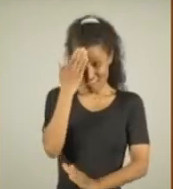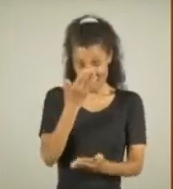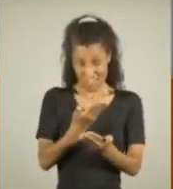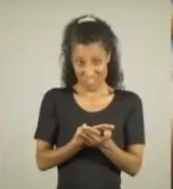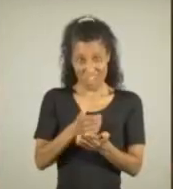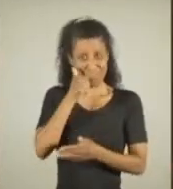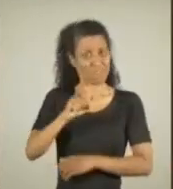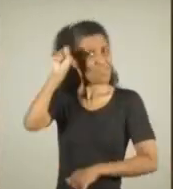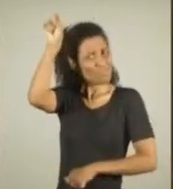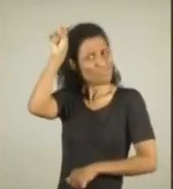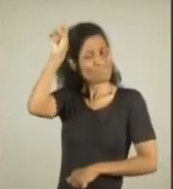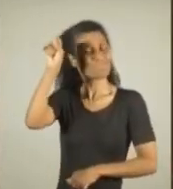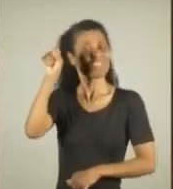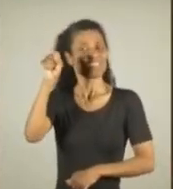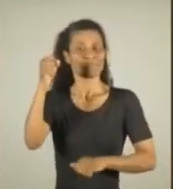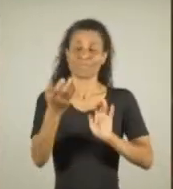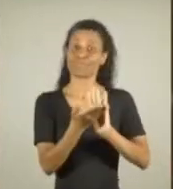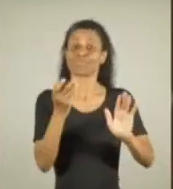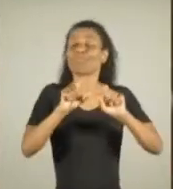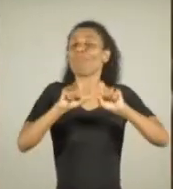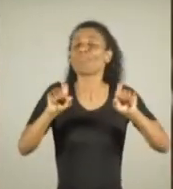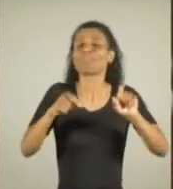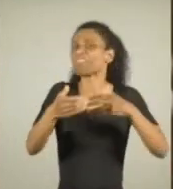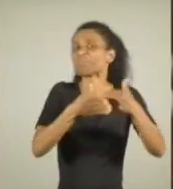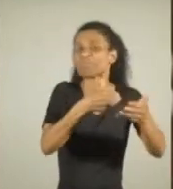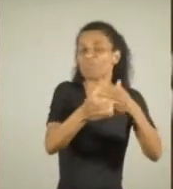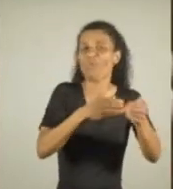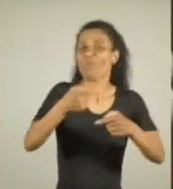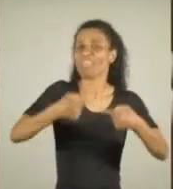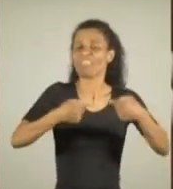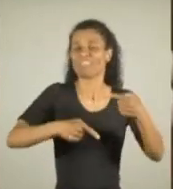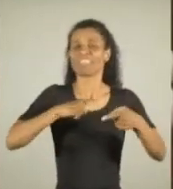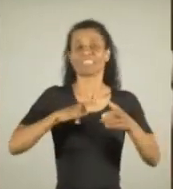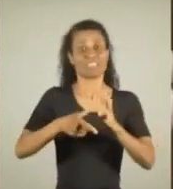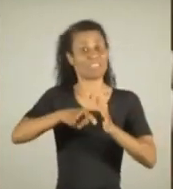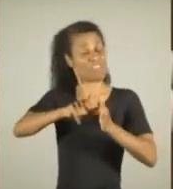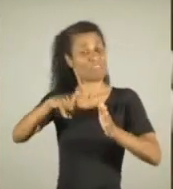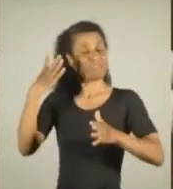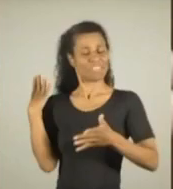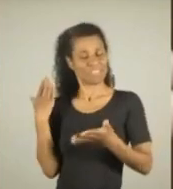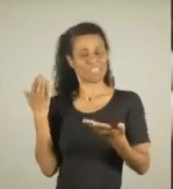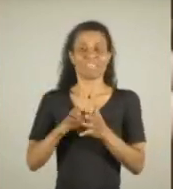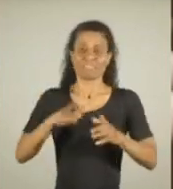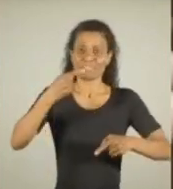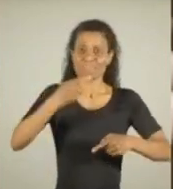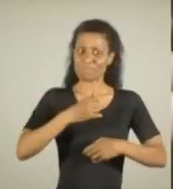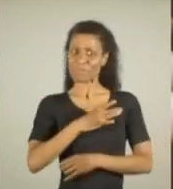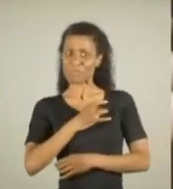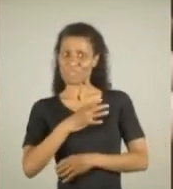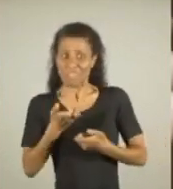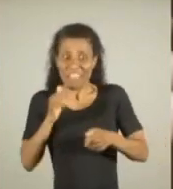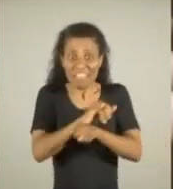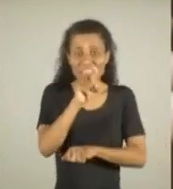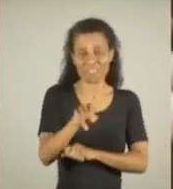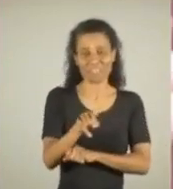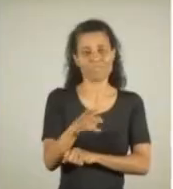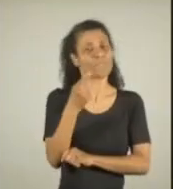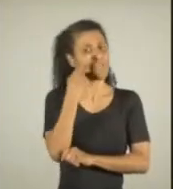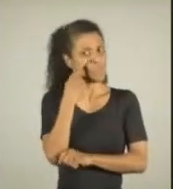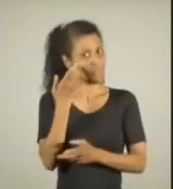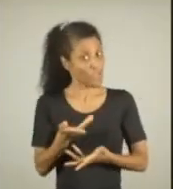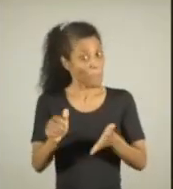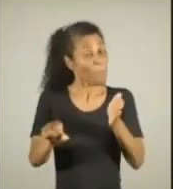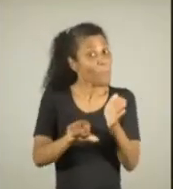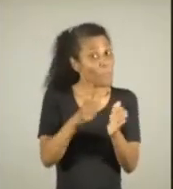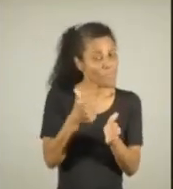anos. A candidata comunista simplesmente tirou uma frase solta de um debate e desesperada está querendo enganar você.